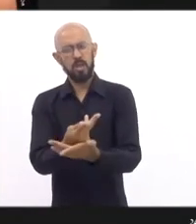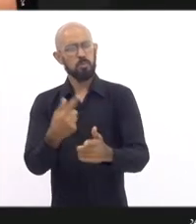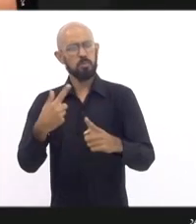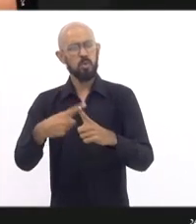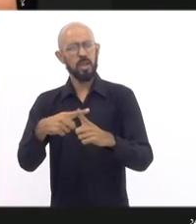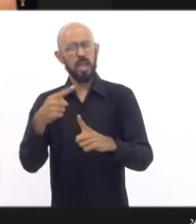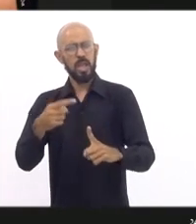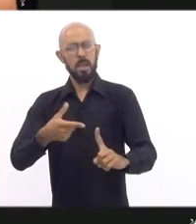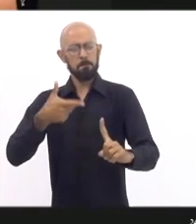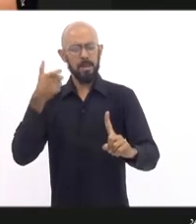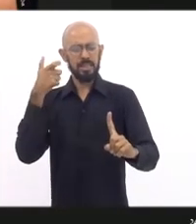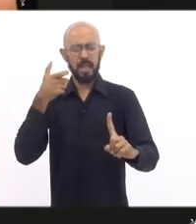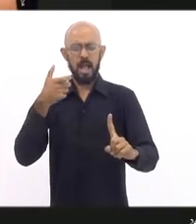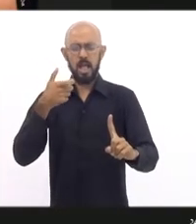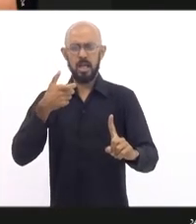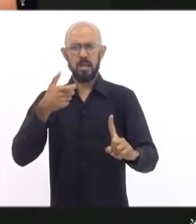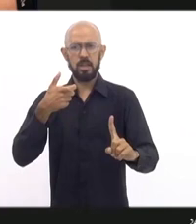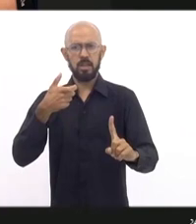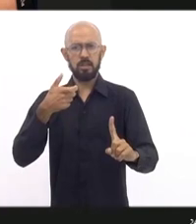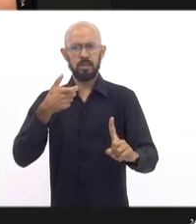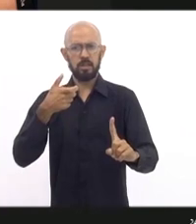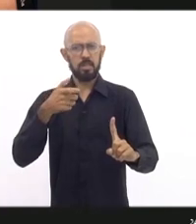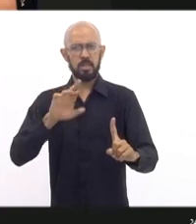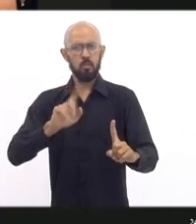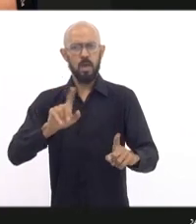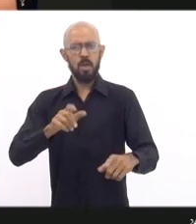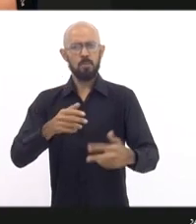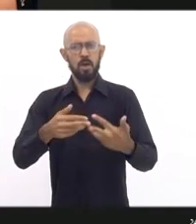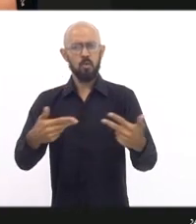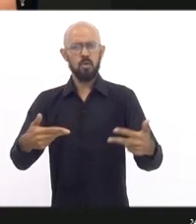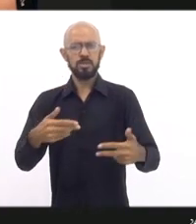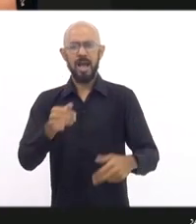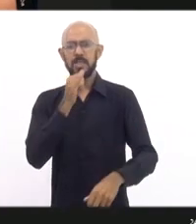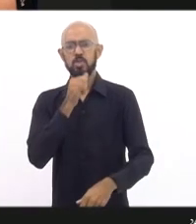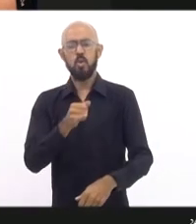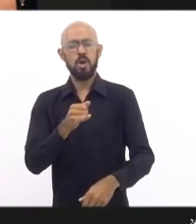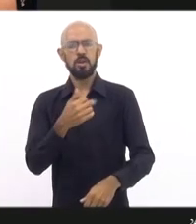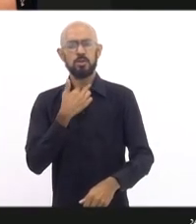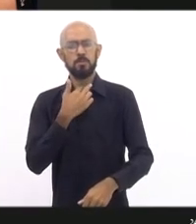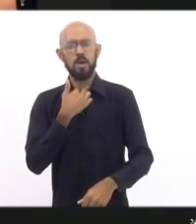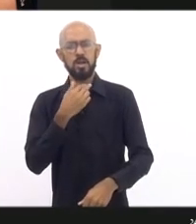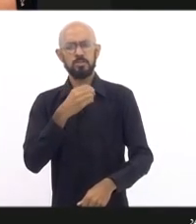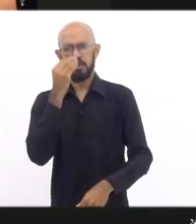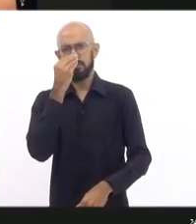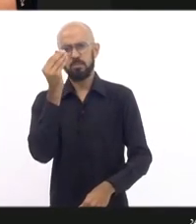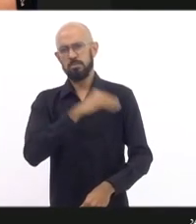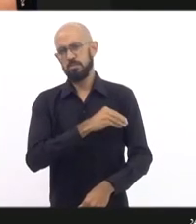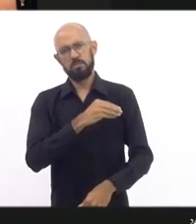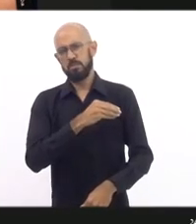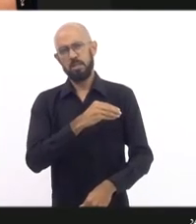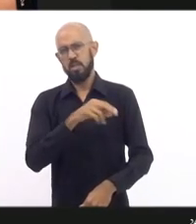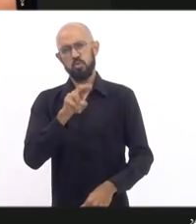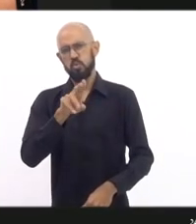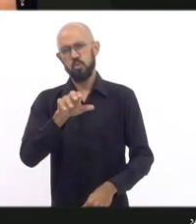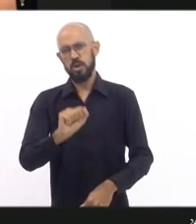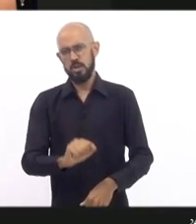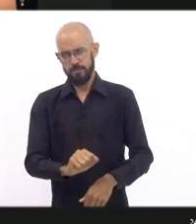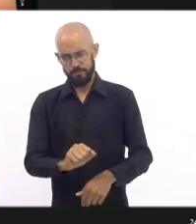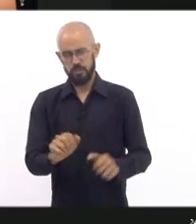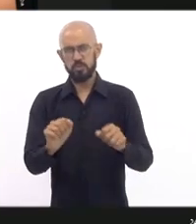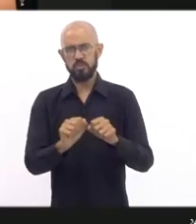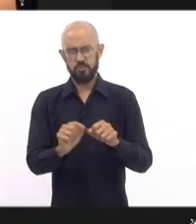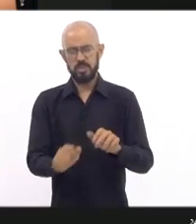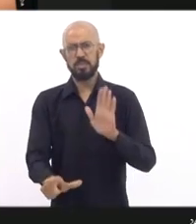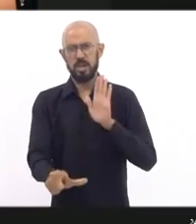é uma coisa banal, não pode ser banalizada a morte, nunca. Fizemos a lei, estamos